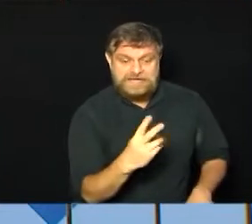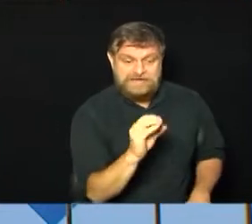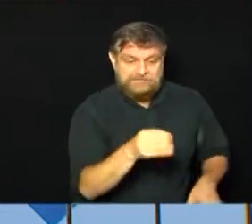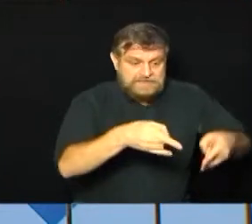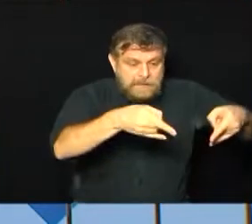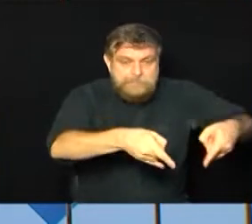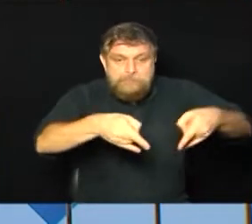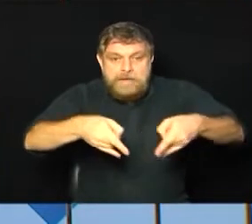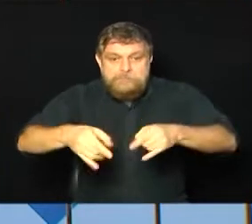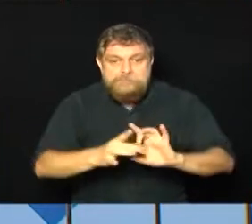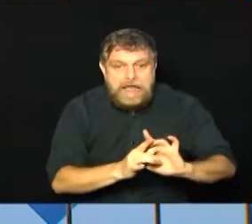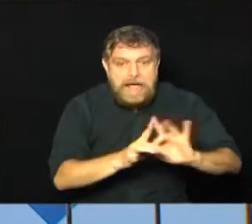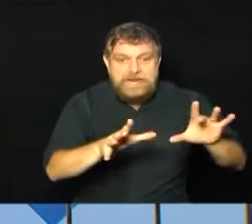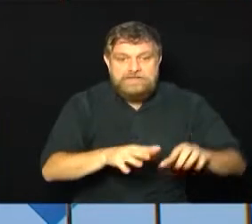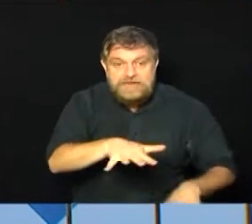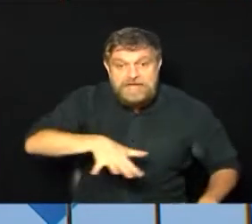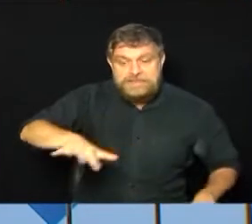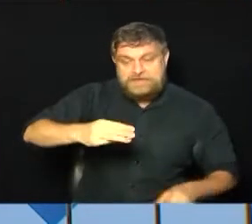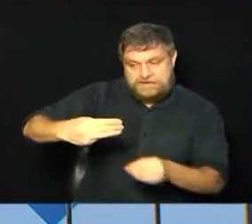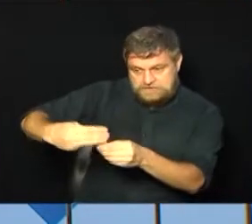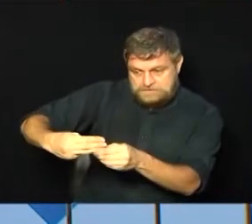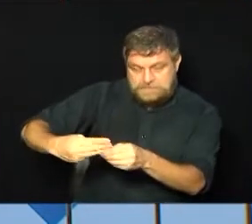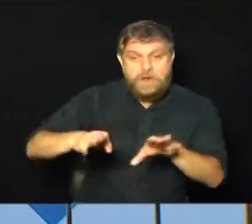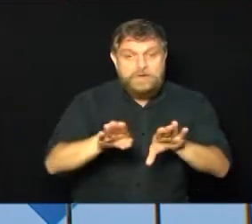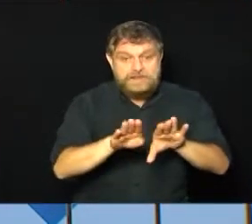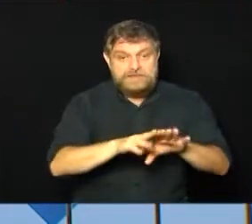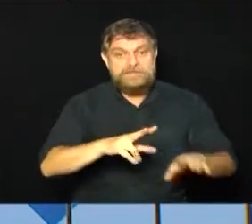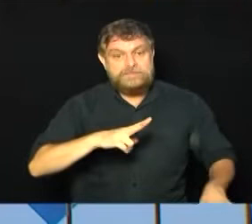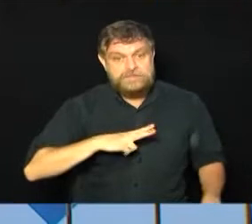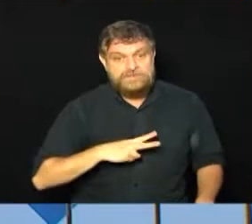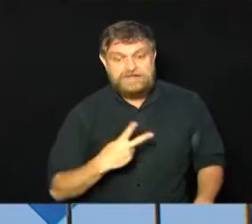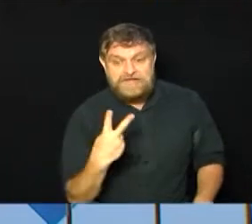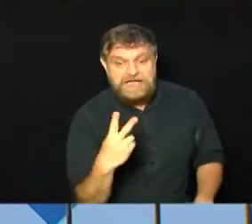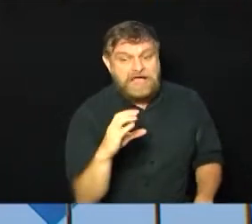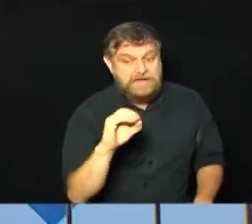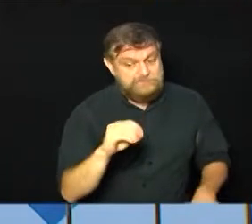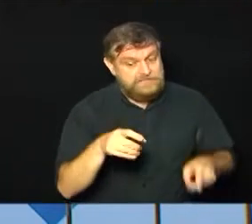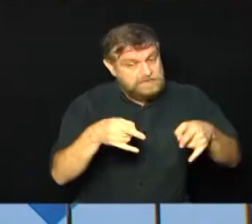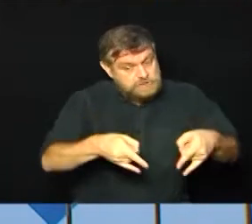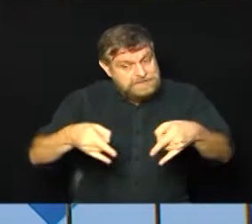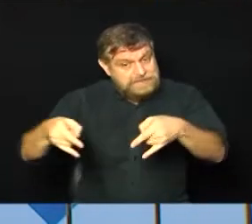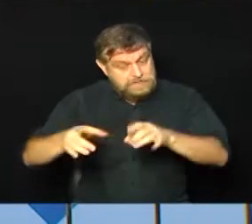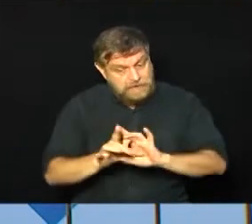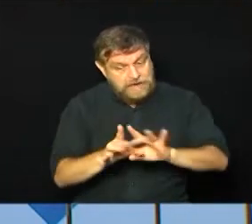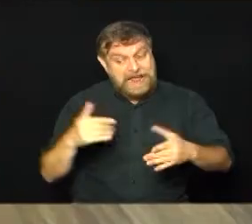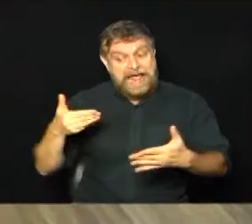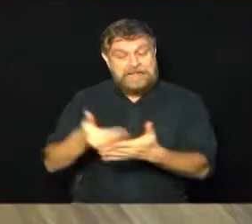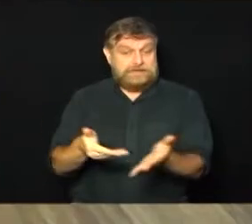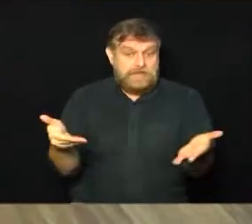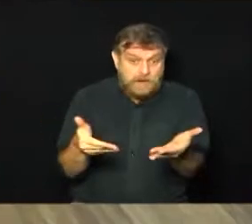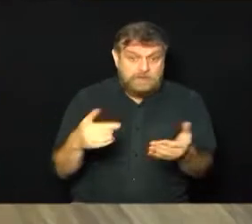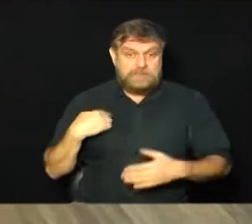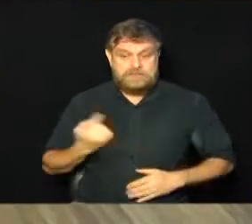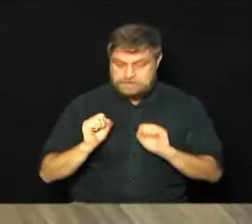nas redes municipal e privada. 20 leitos apenas até o momento, viu, Gabriel? Então, a gente